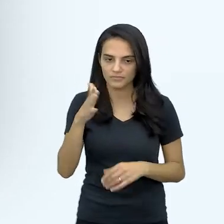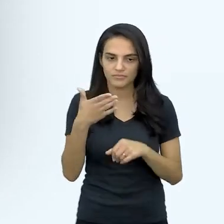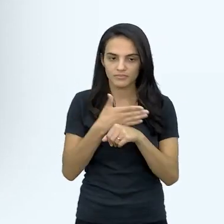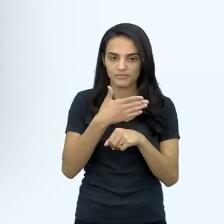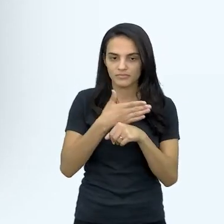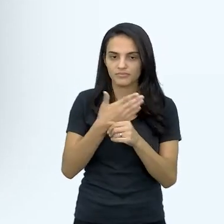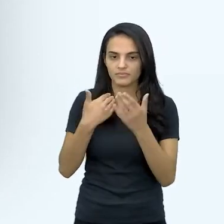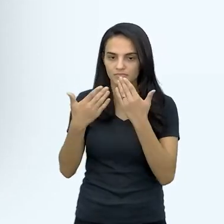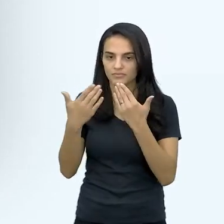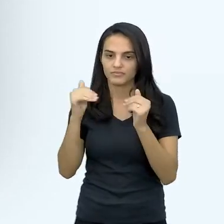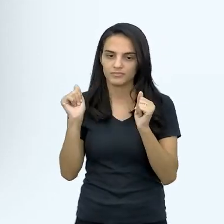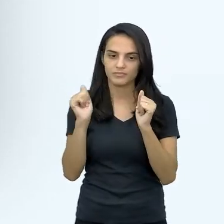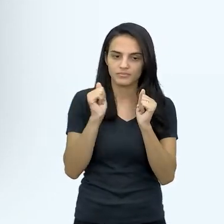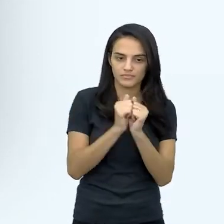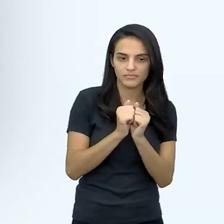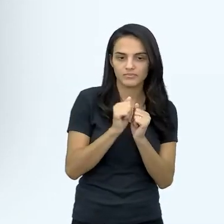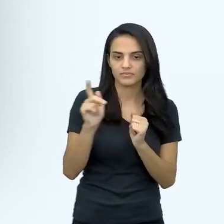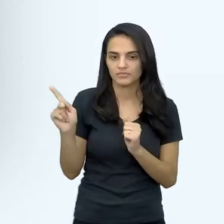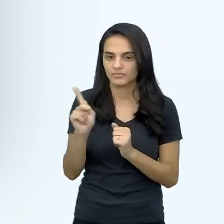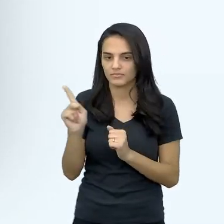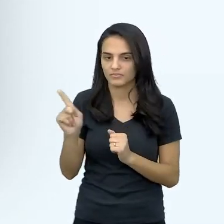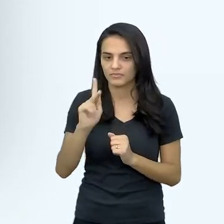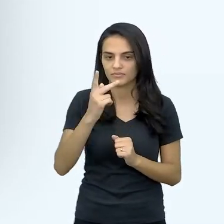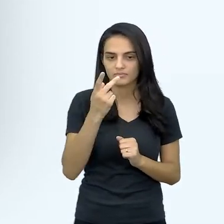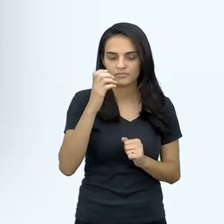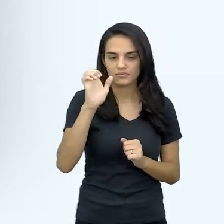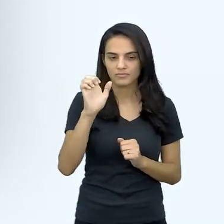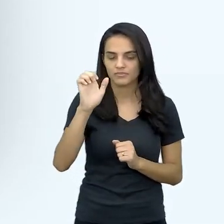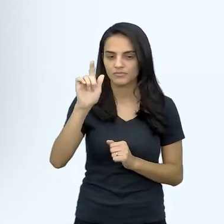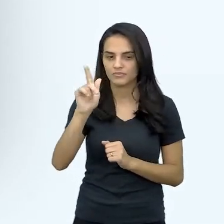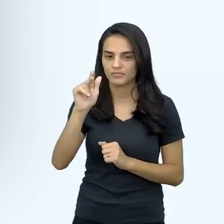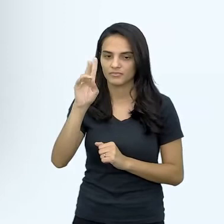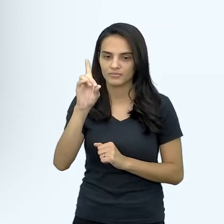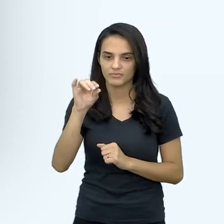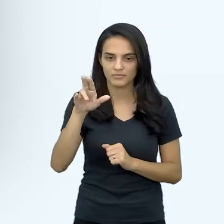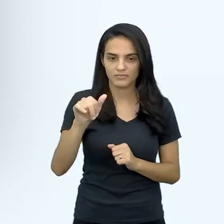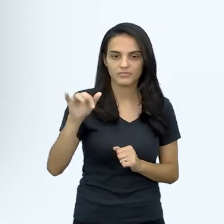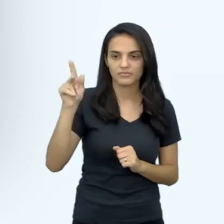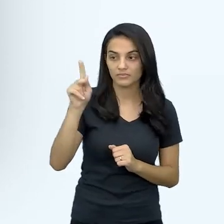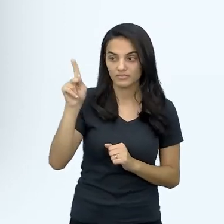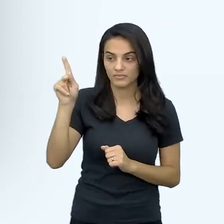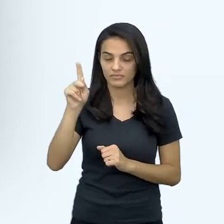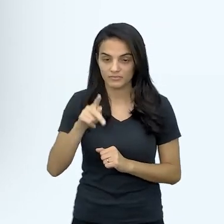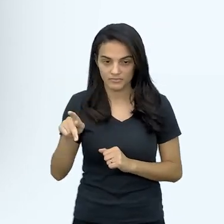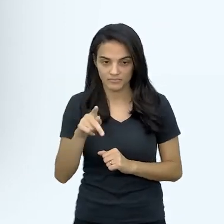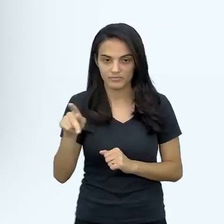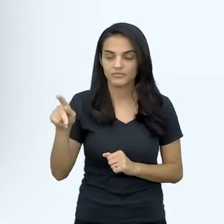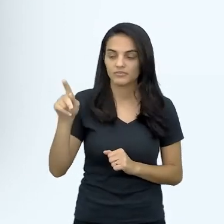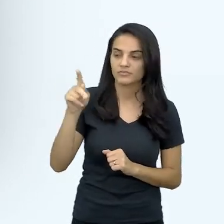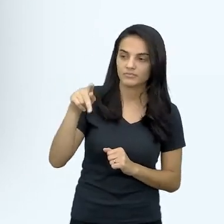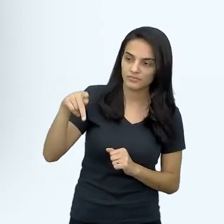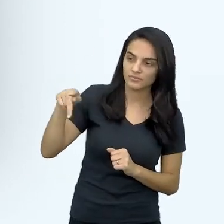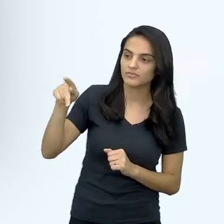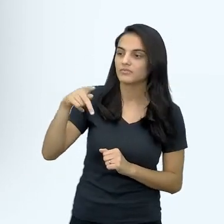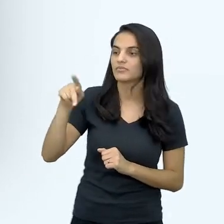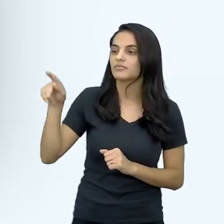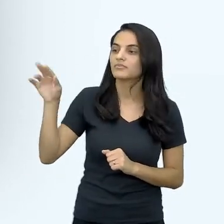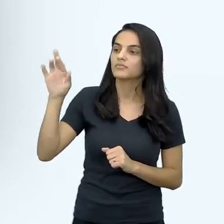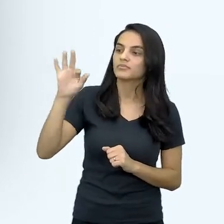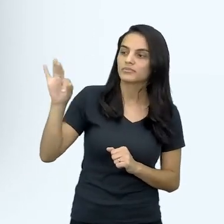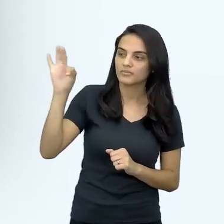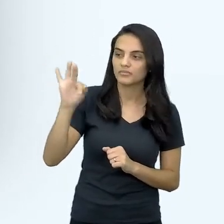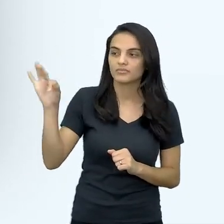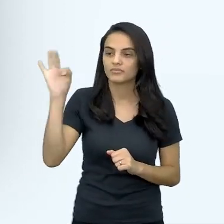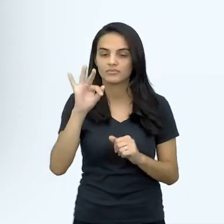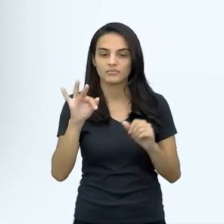comigo, estou aqui com o professor Héctor Aguilar Vitorino, ele é professor de Química da Faculdade de Ciências da